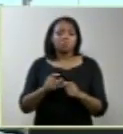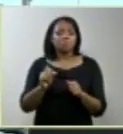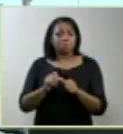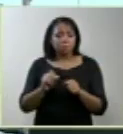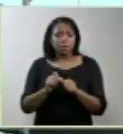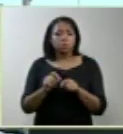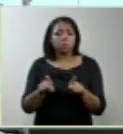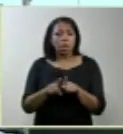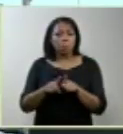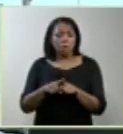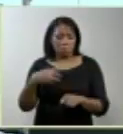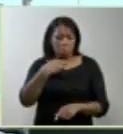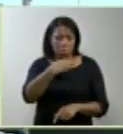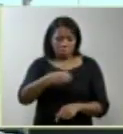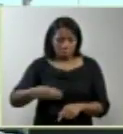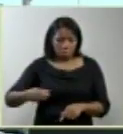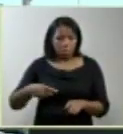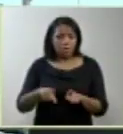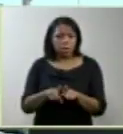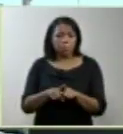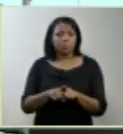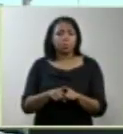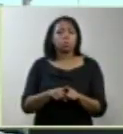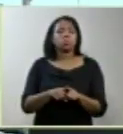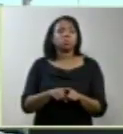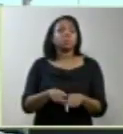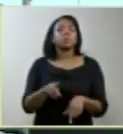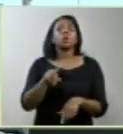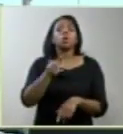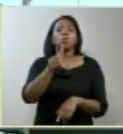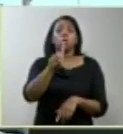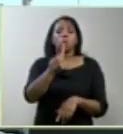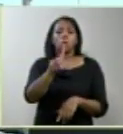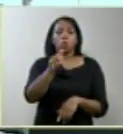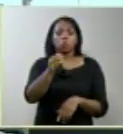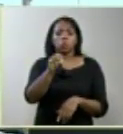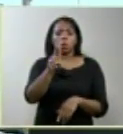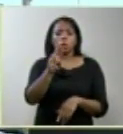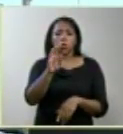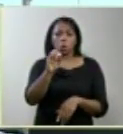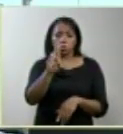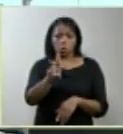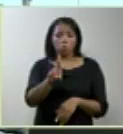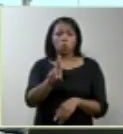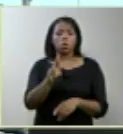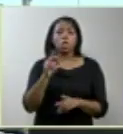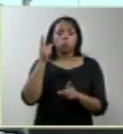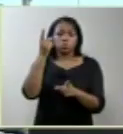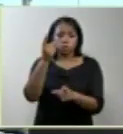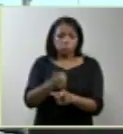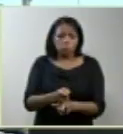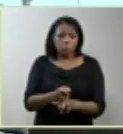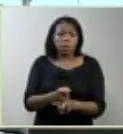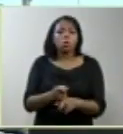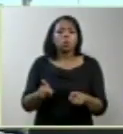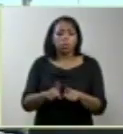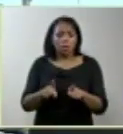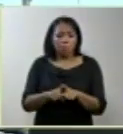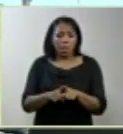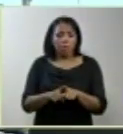O doutor Danilo Regis Birtoli, diagnosticou anencefalia na tomografia